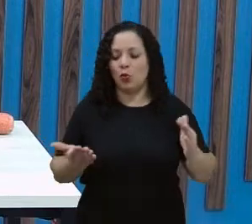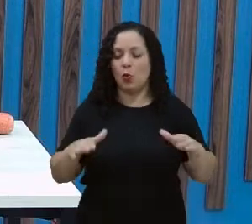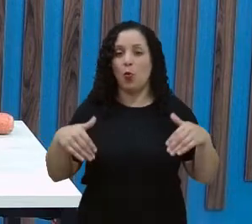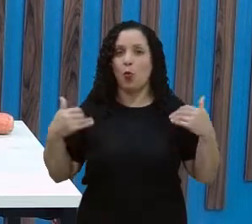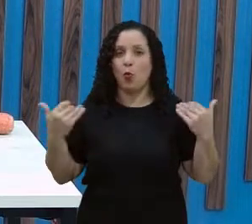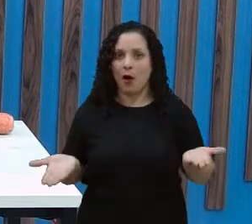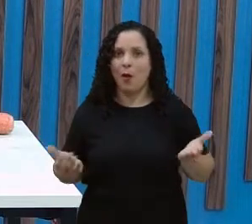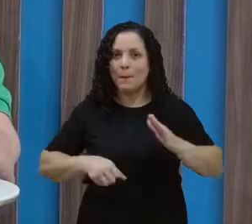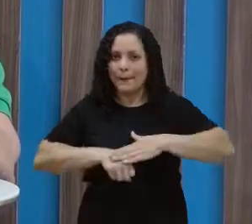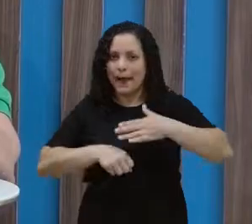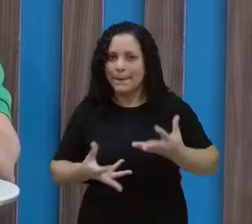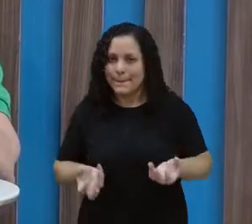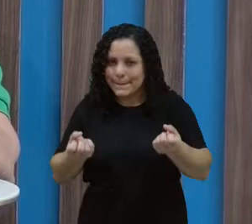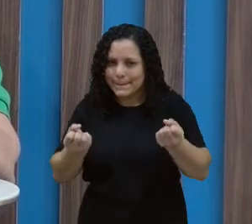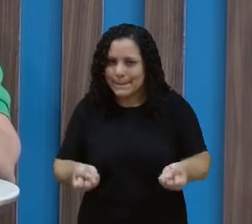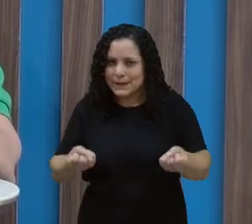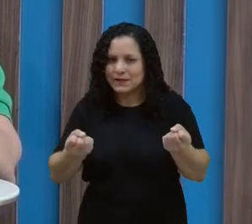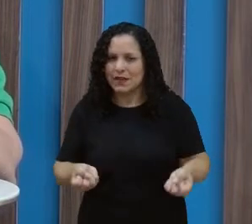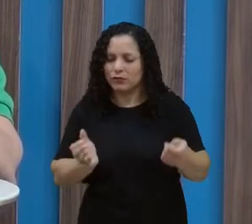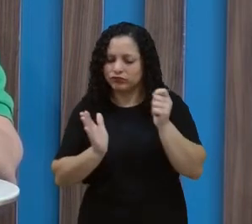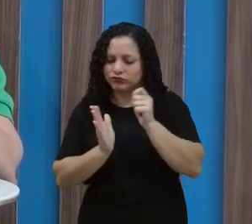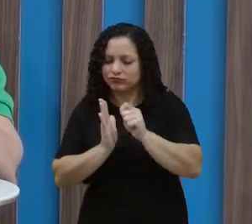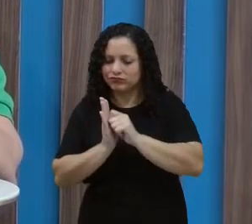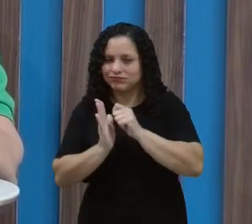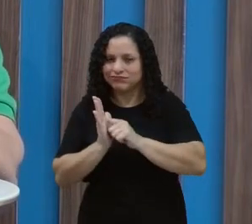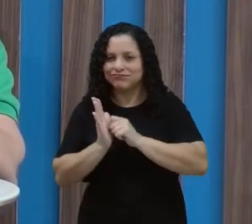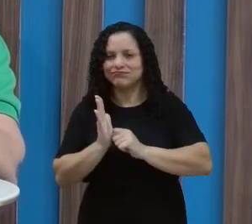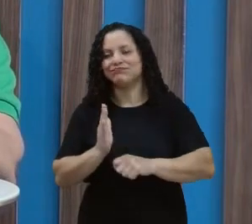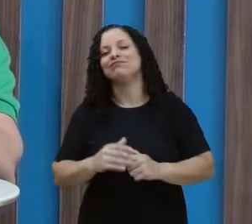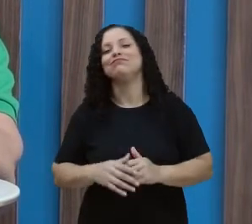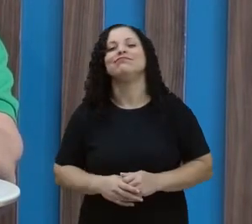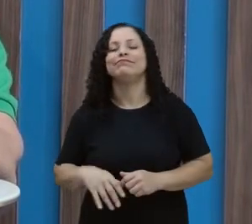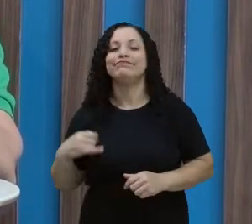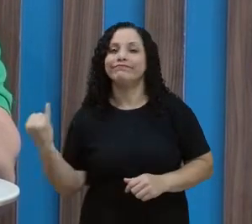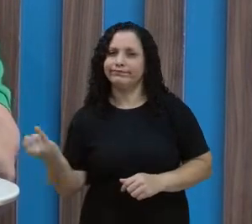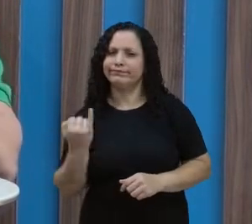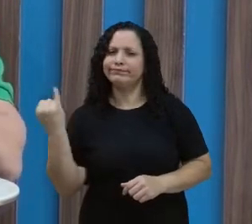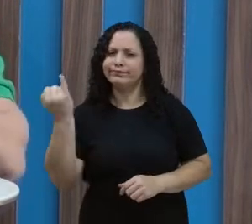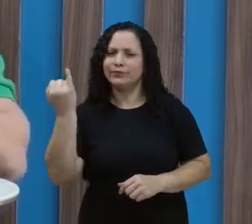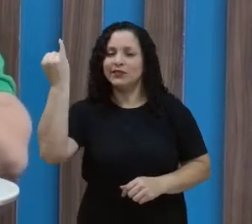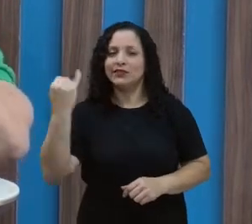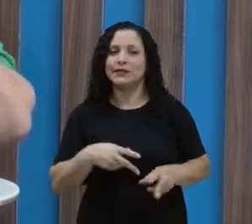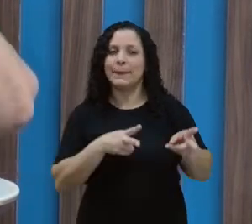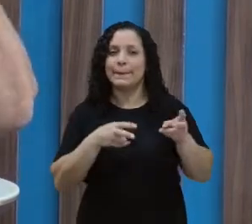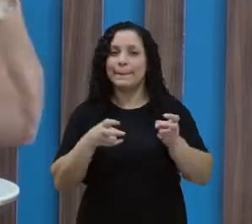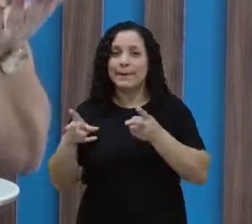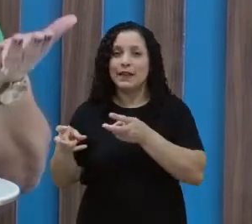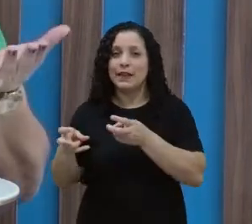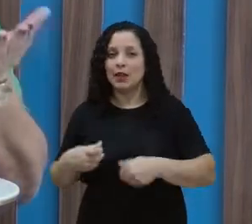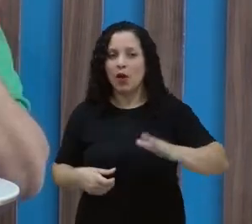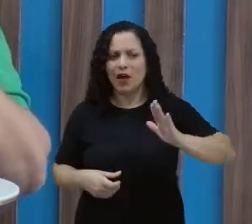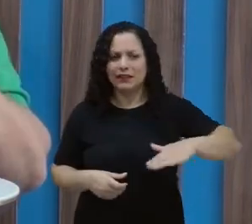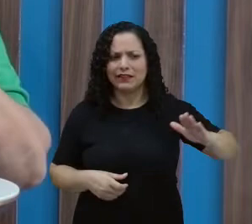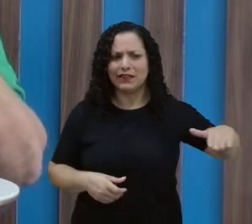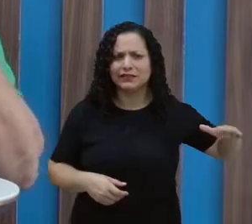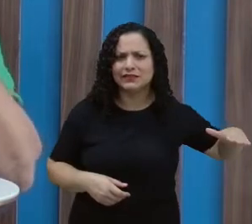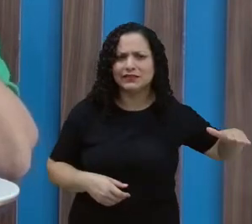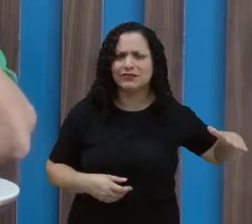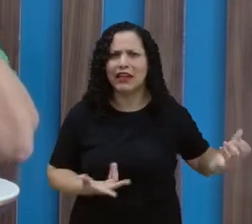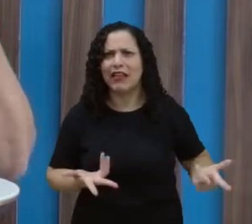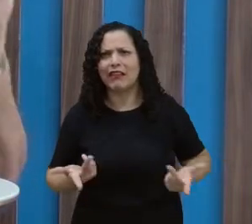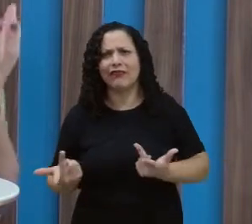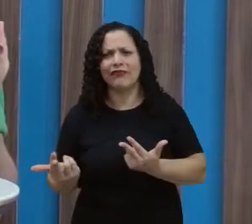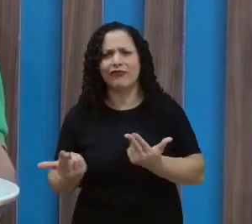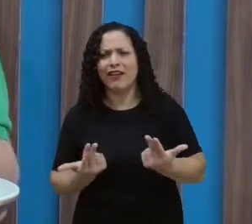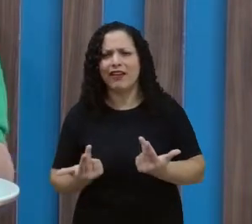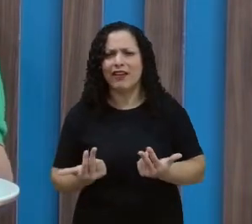importante a gente... Outra pode ser o tomate, porque vai depender